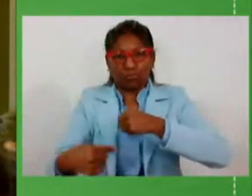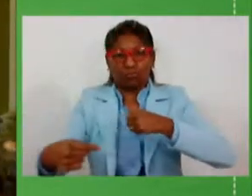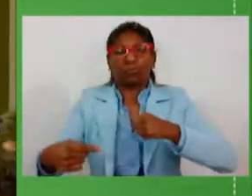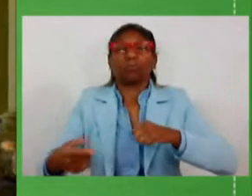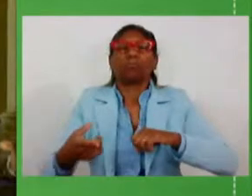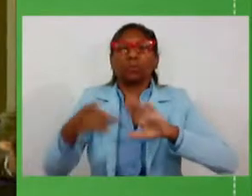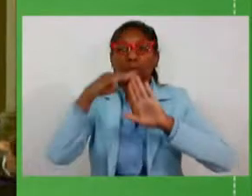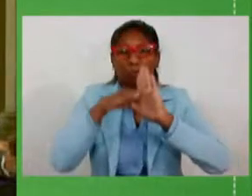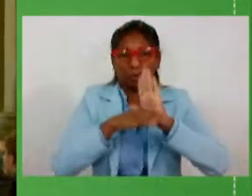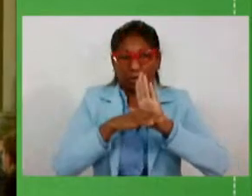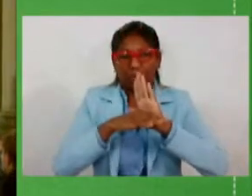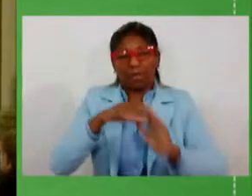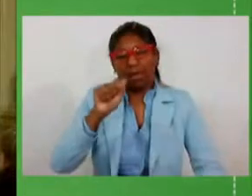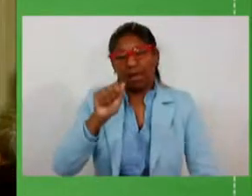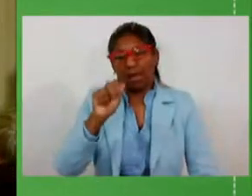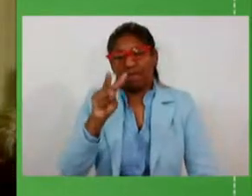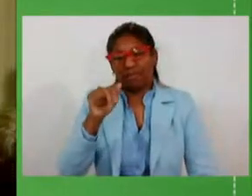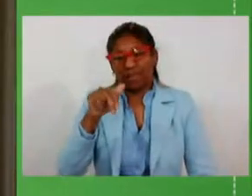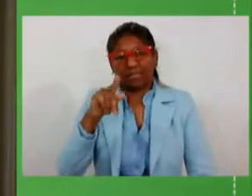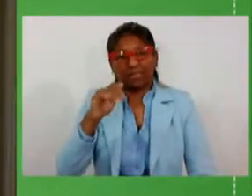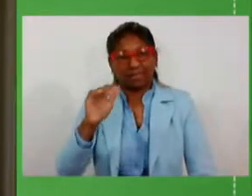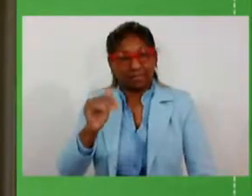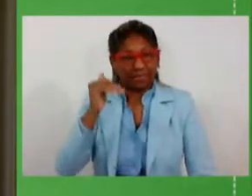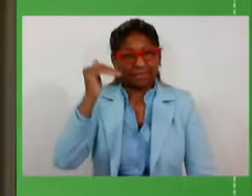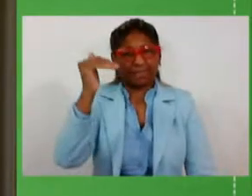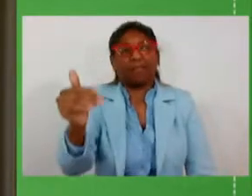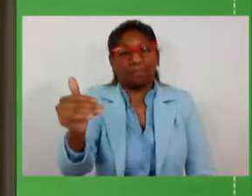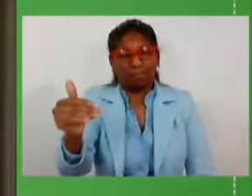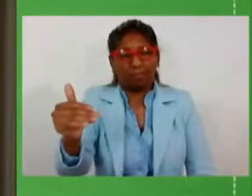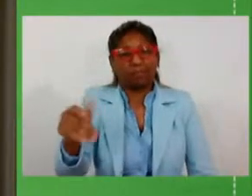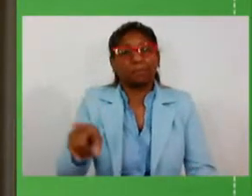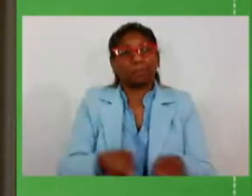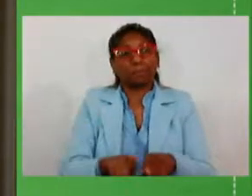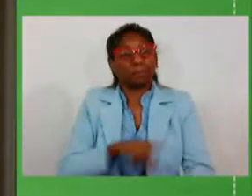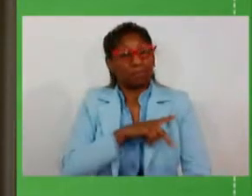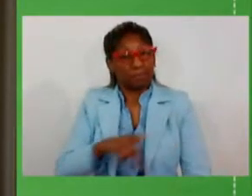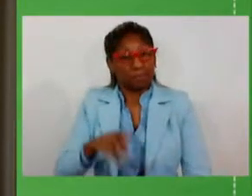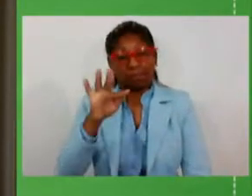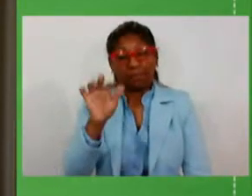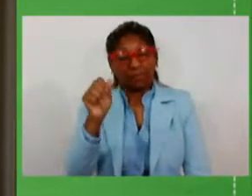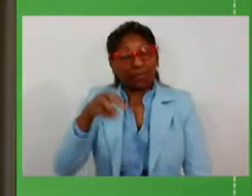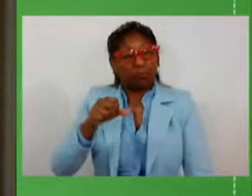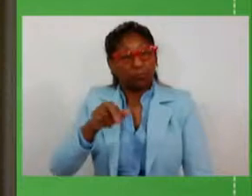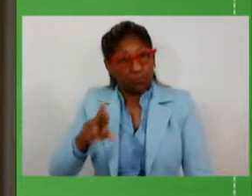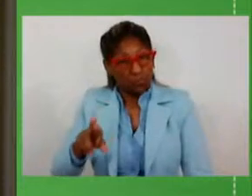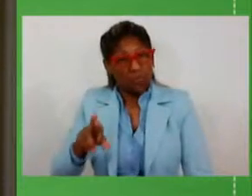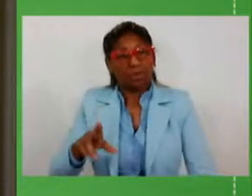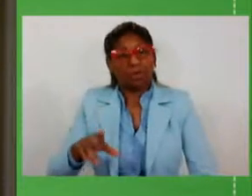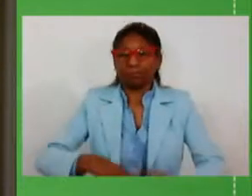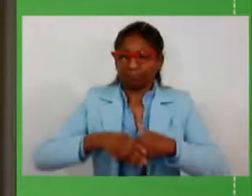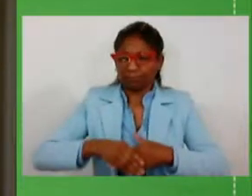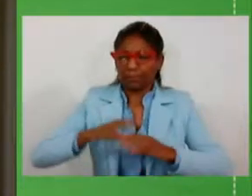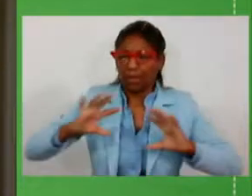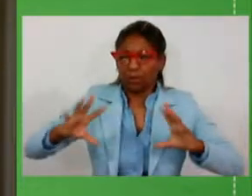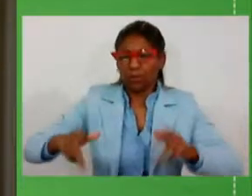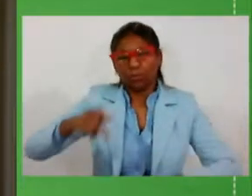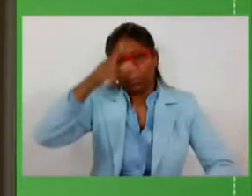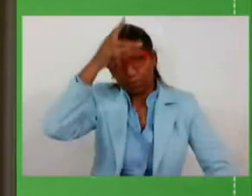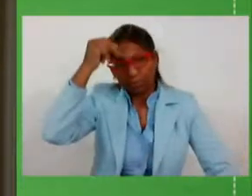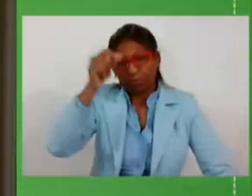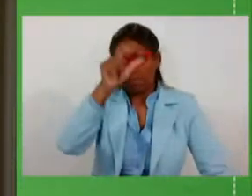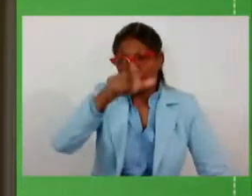Avançar. Saudar o representante da FAMURS, João Mota, em nome de quem saúdo todos os prefeitos que estão aqui conosco,